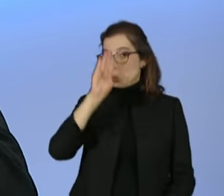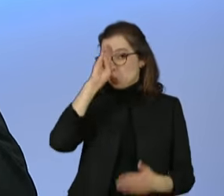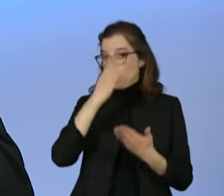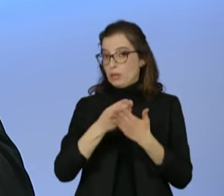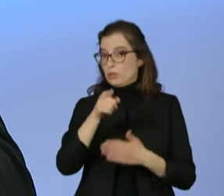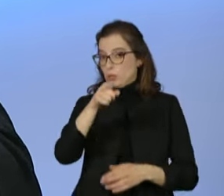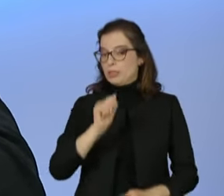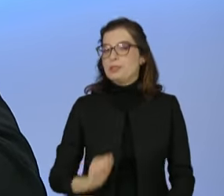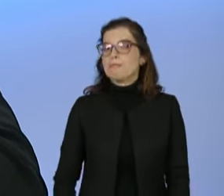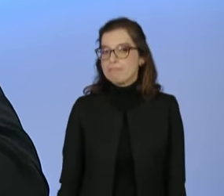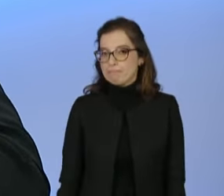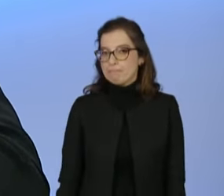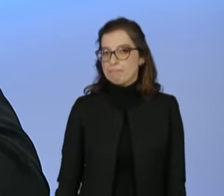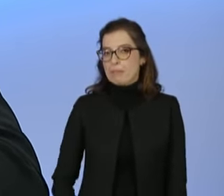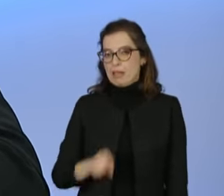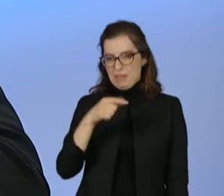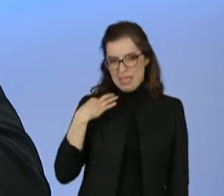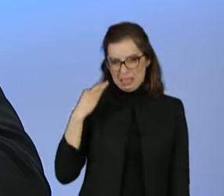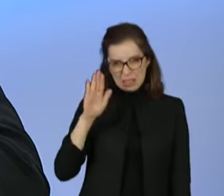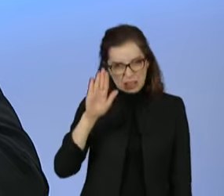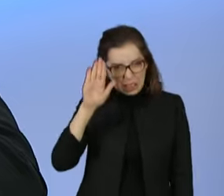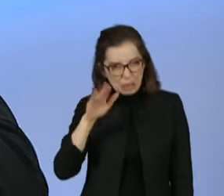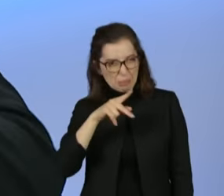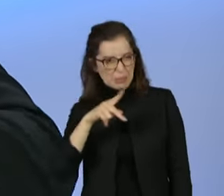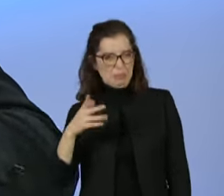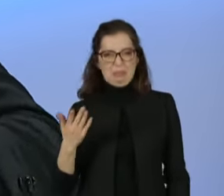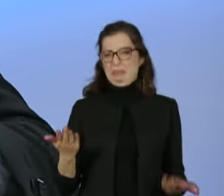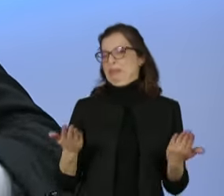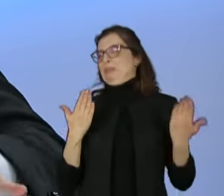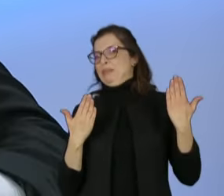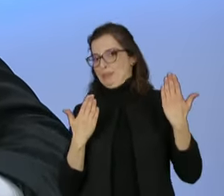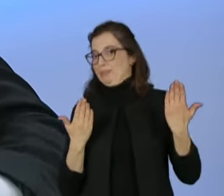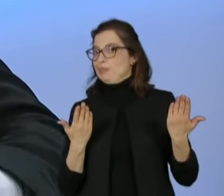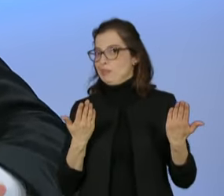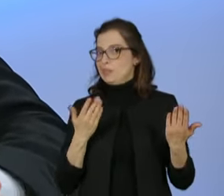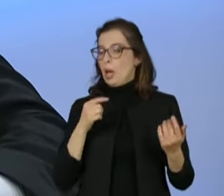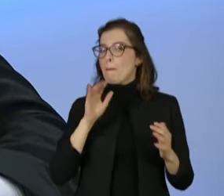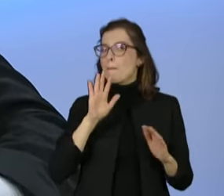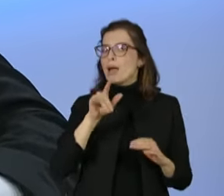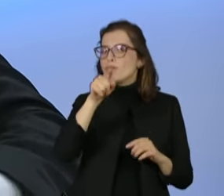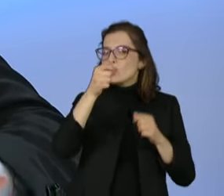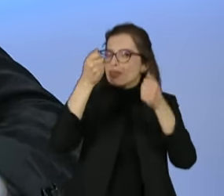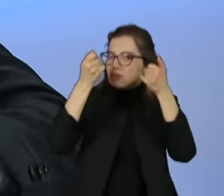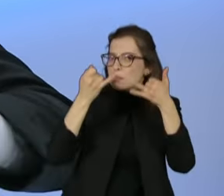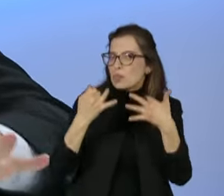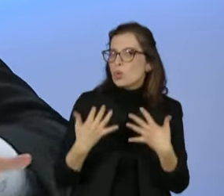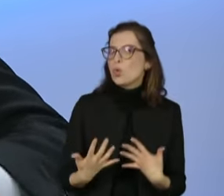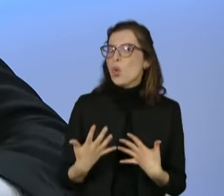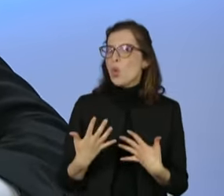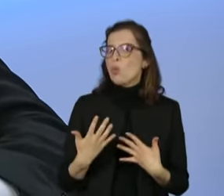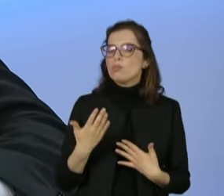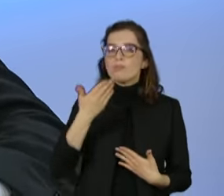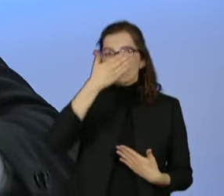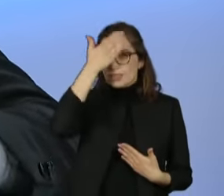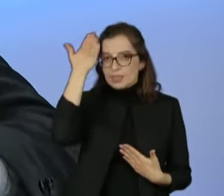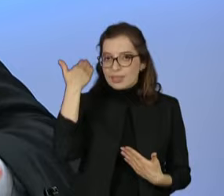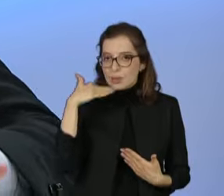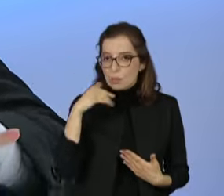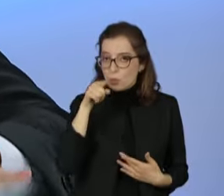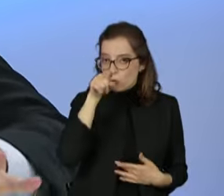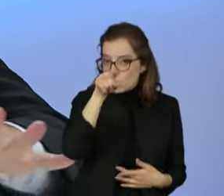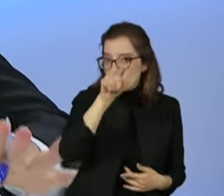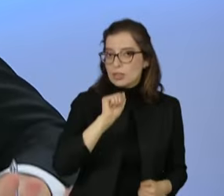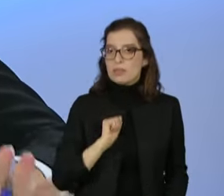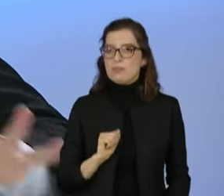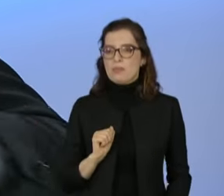Por outro lado, também, a campanha da senhora sempre falava, a candidatura da Simone vai crescer na virada do ano, vai